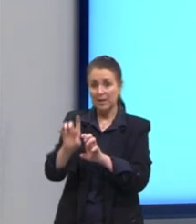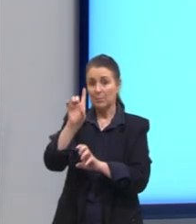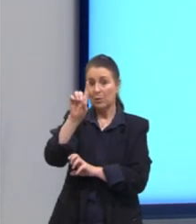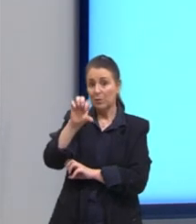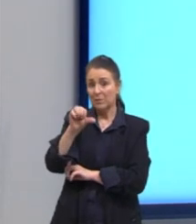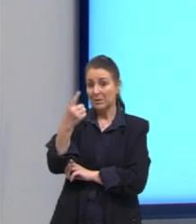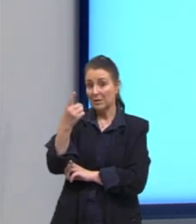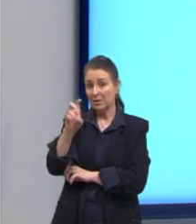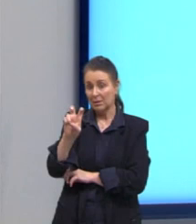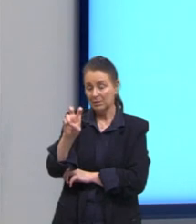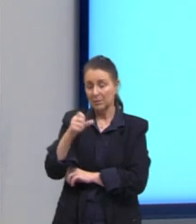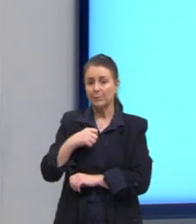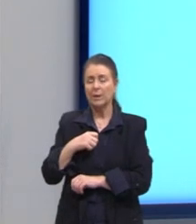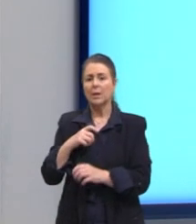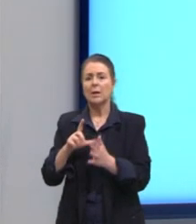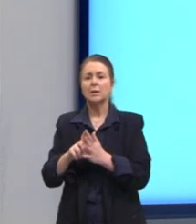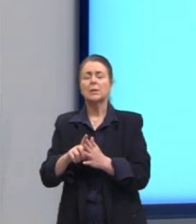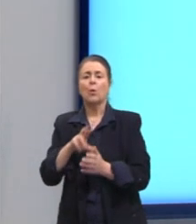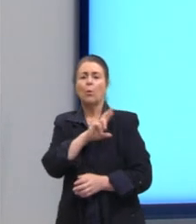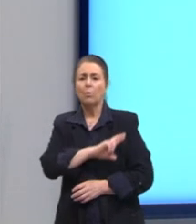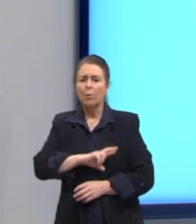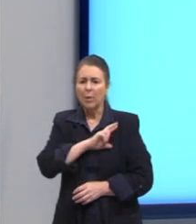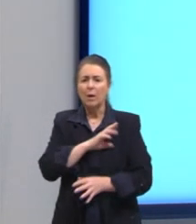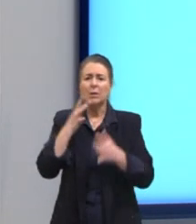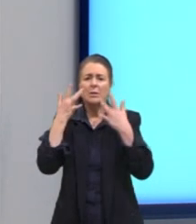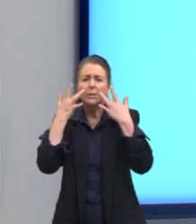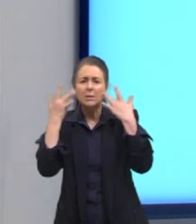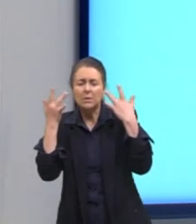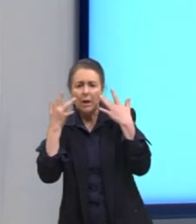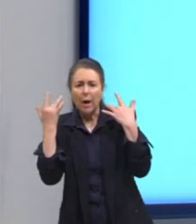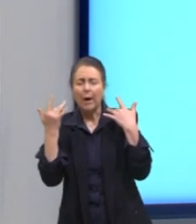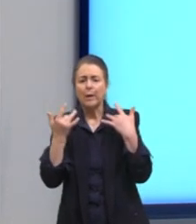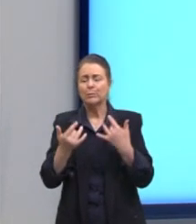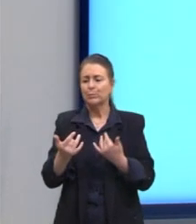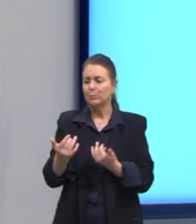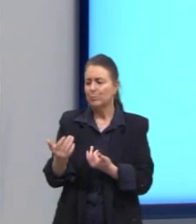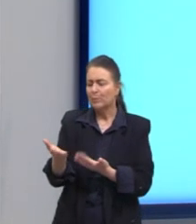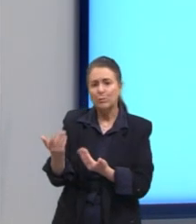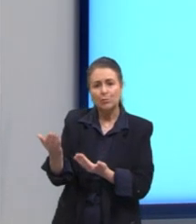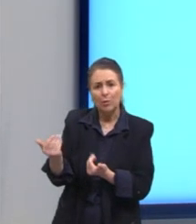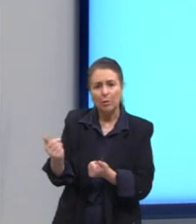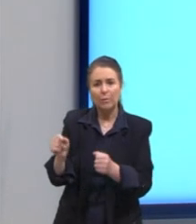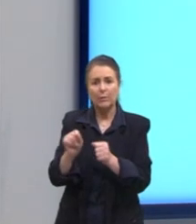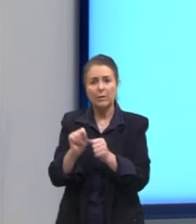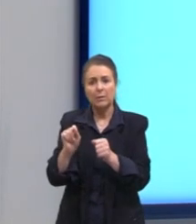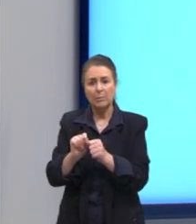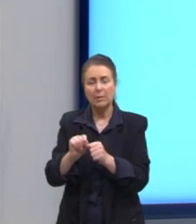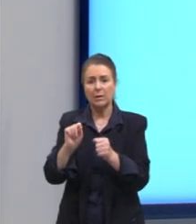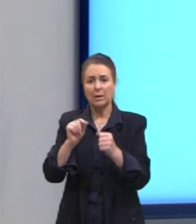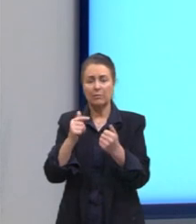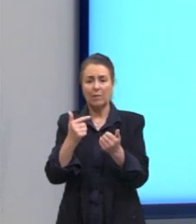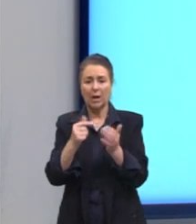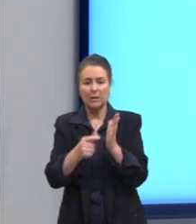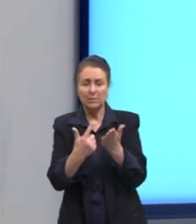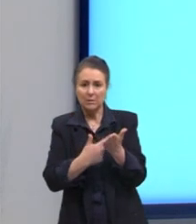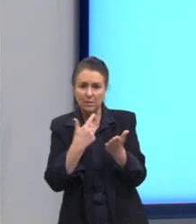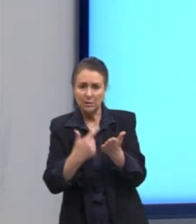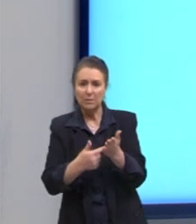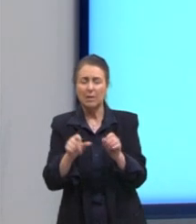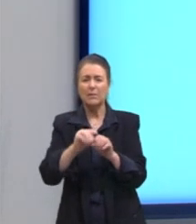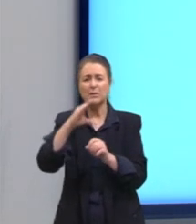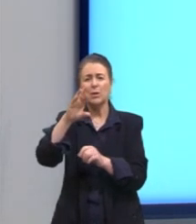Além de romances, peças de teatro, obras infantos juvenis, a Raquel de Queiroz também é conhecida por suas centenas de crônicas,